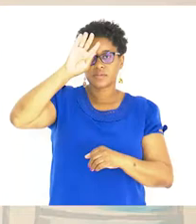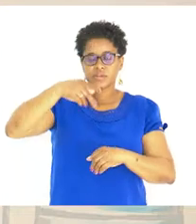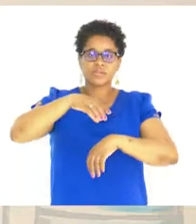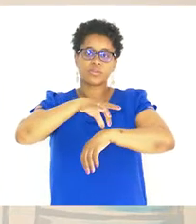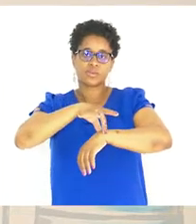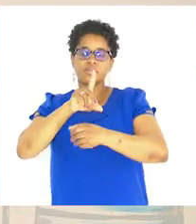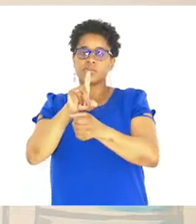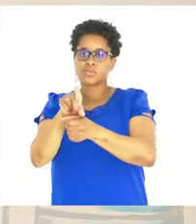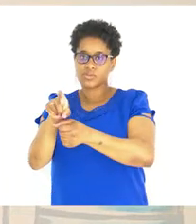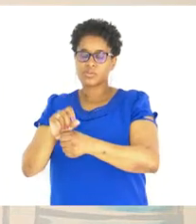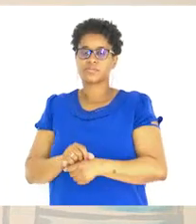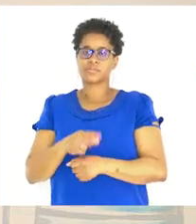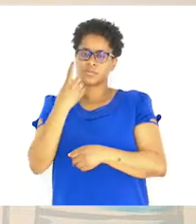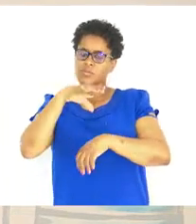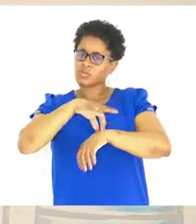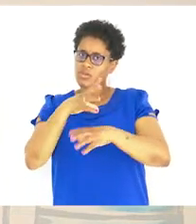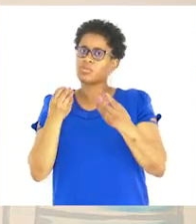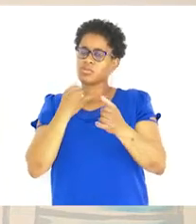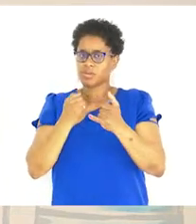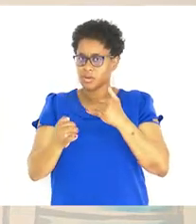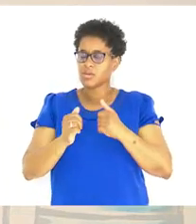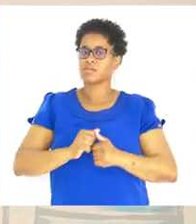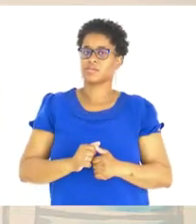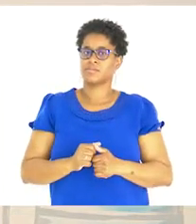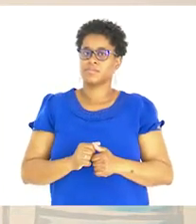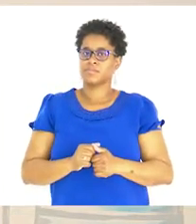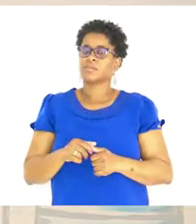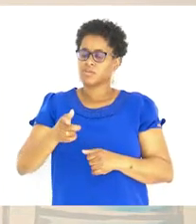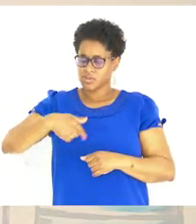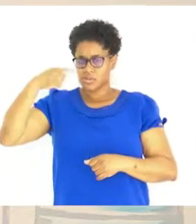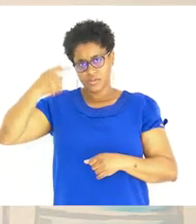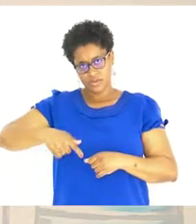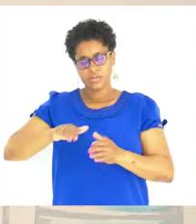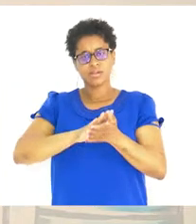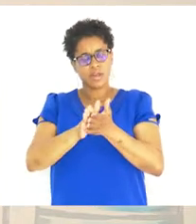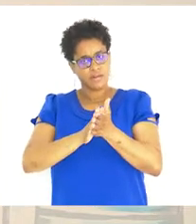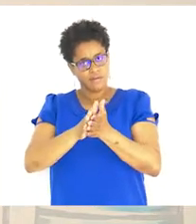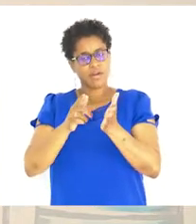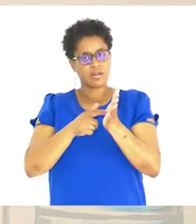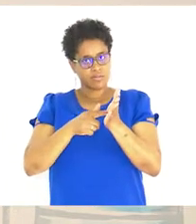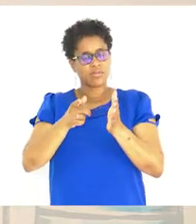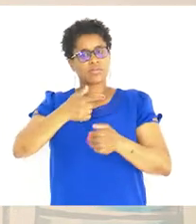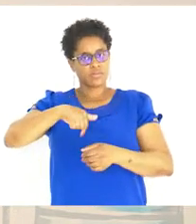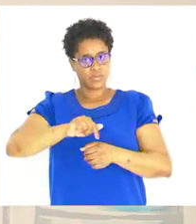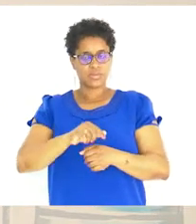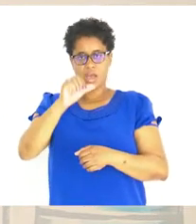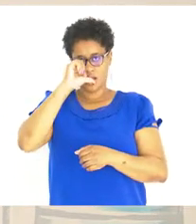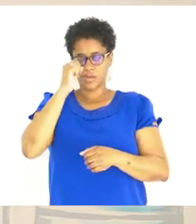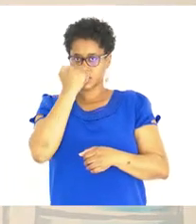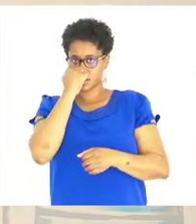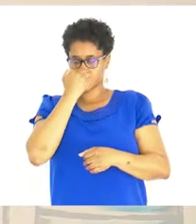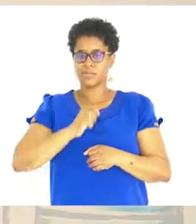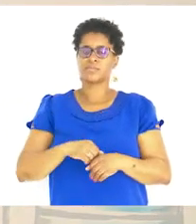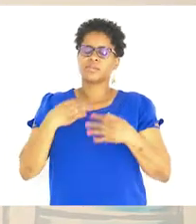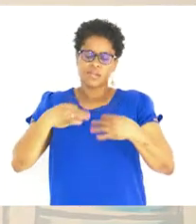a doença do coronavírus é uma doença muito perigosa Devemos lavar as nossas mãos com água e